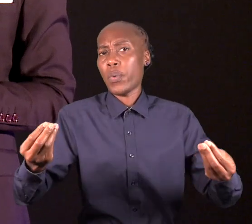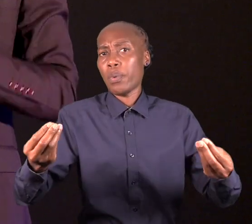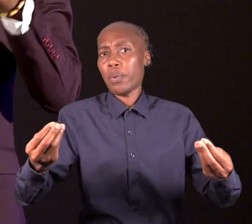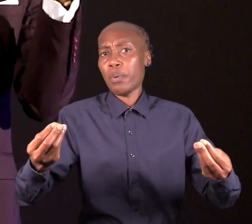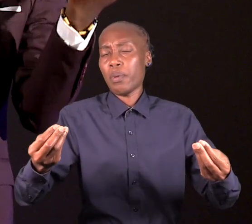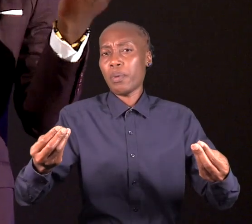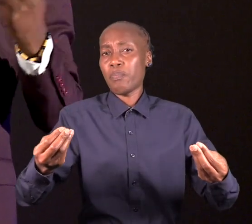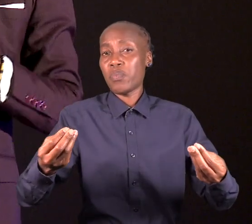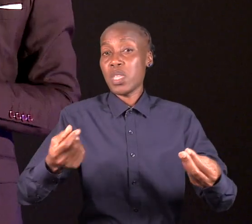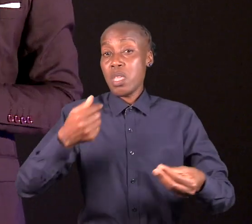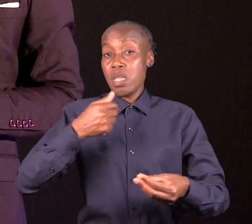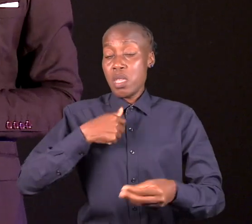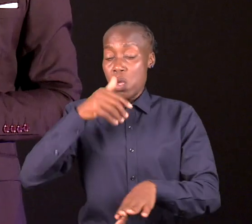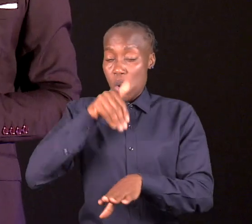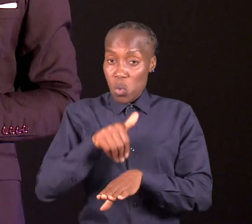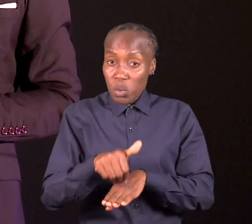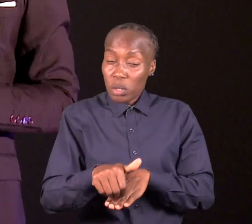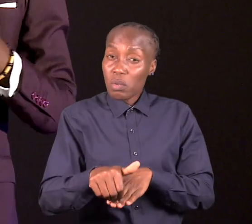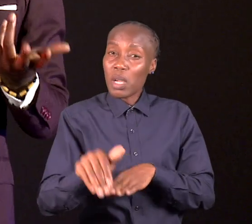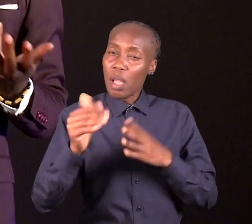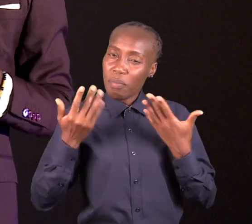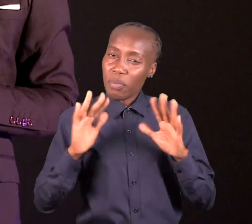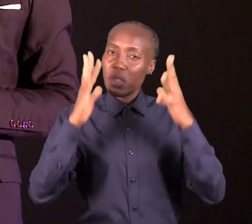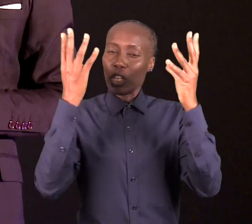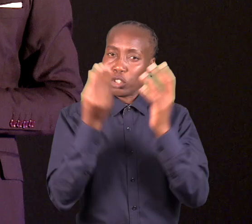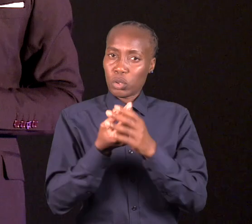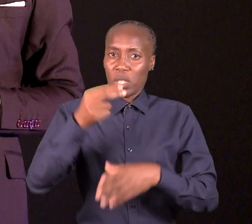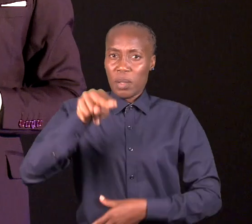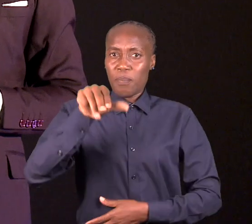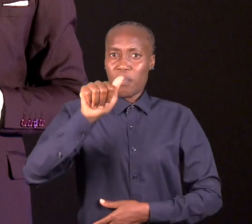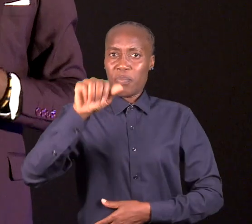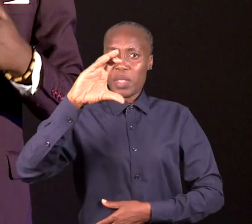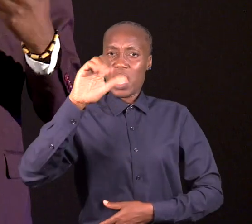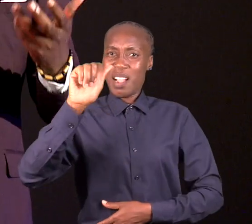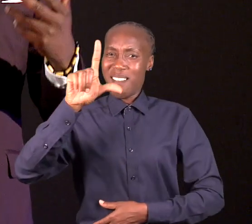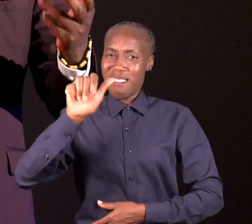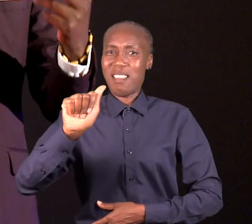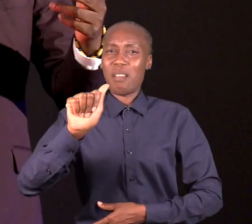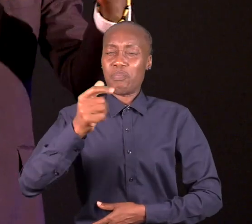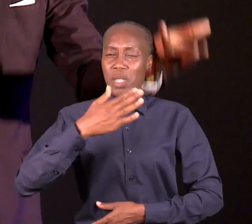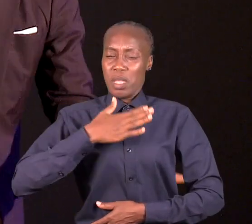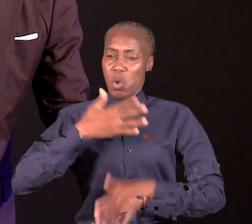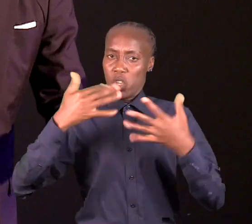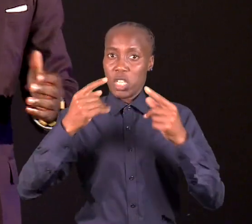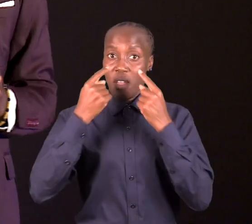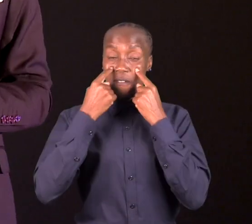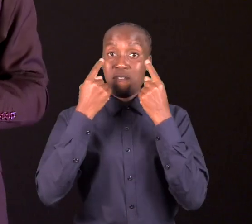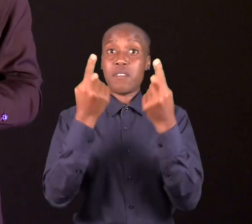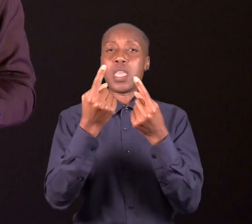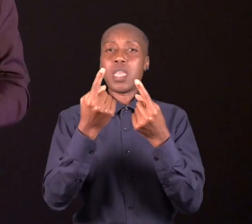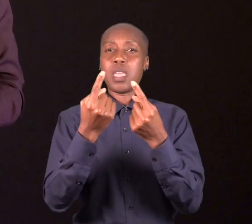Ainda no tempo em que vivia na cala, infelizmente, testemunhei a construção de uma história trágica.